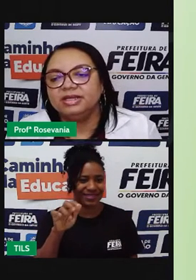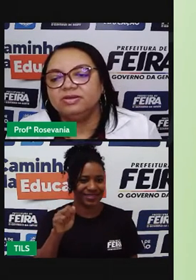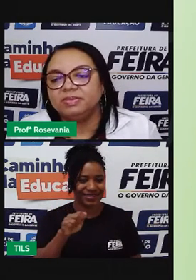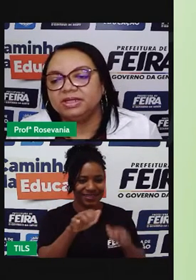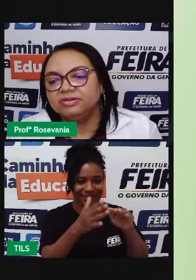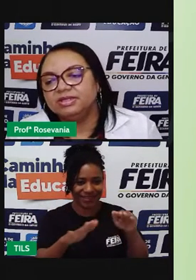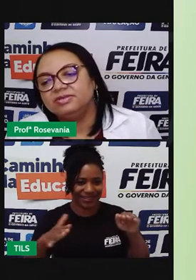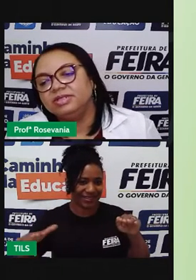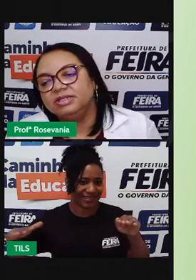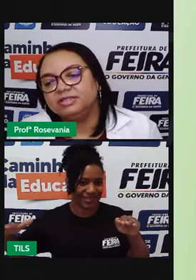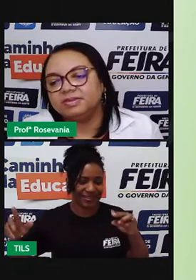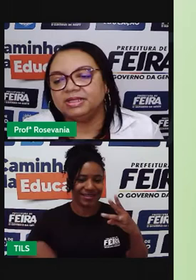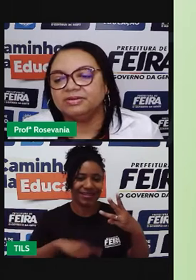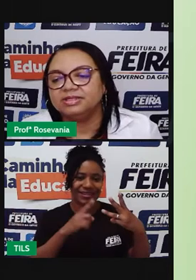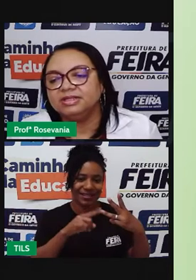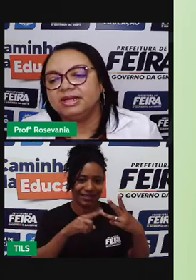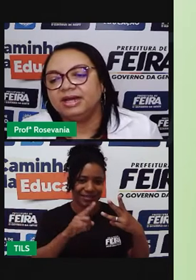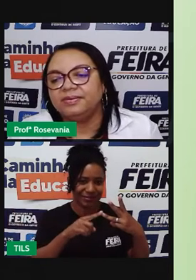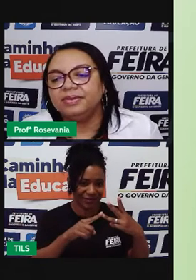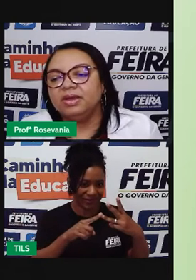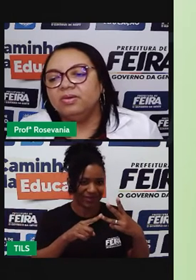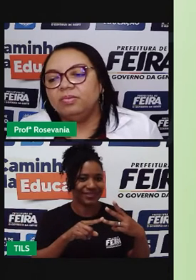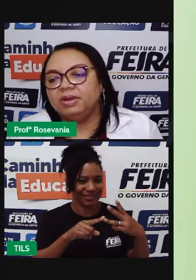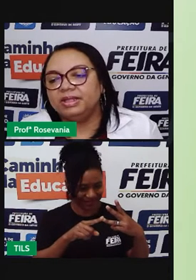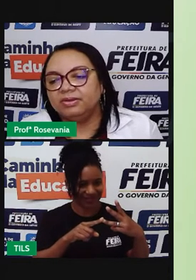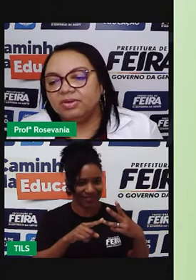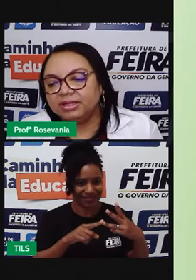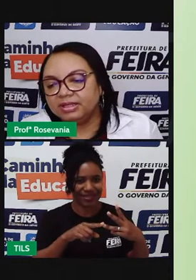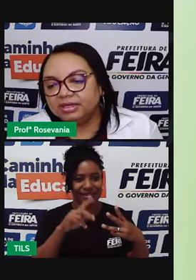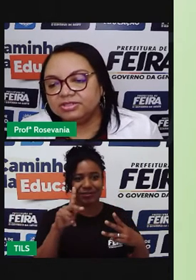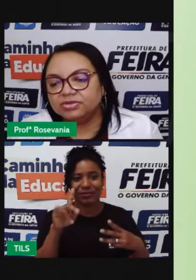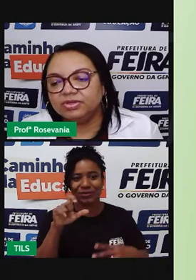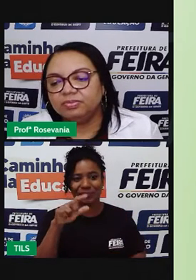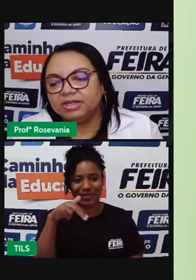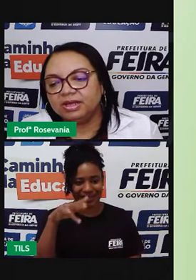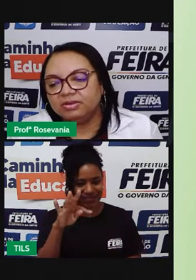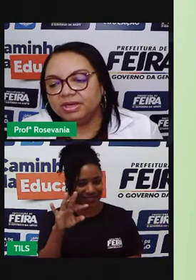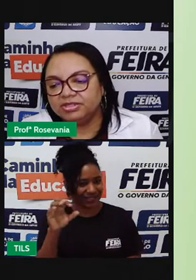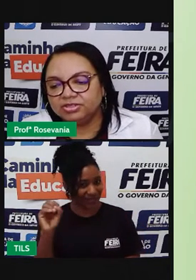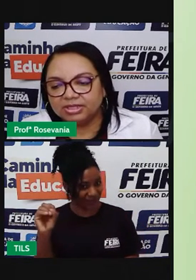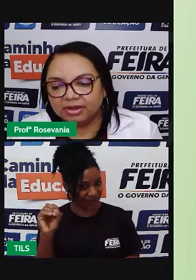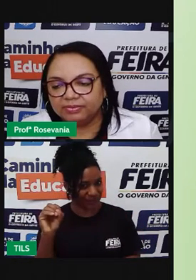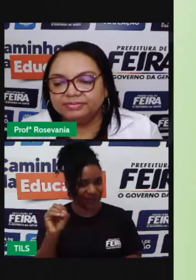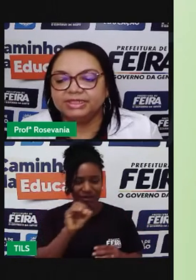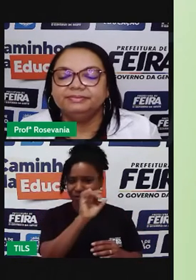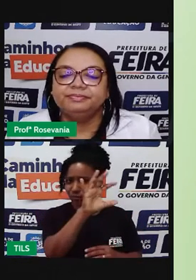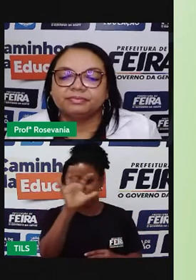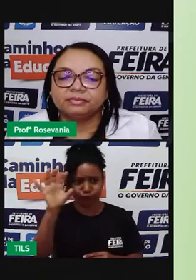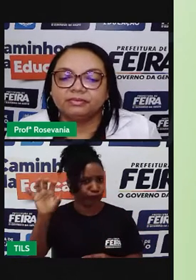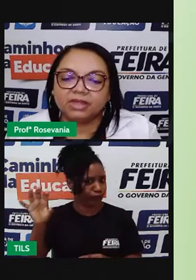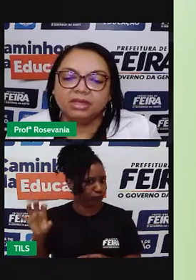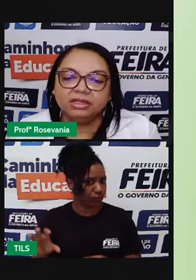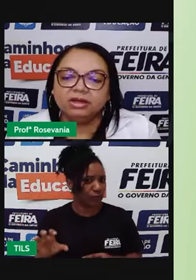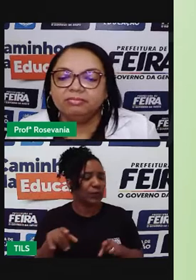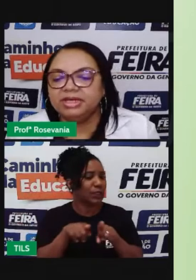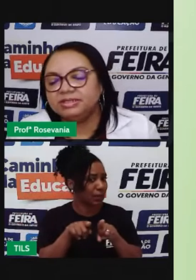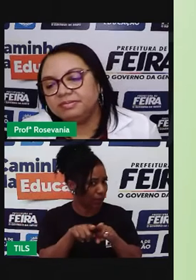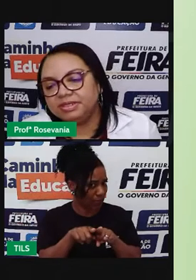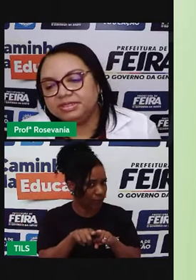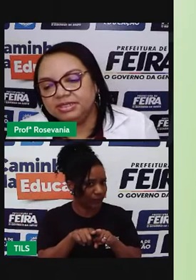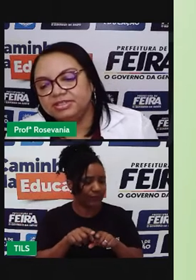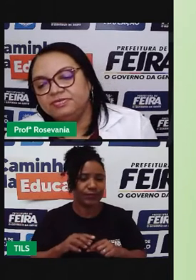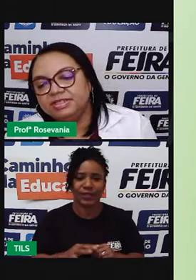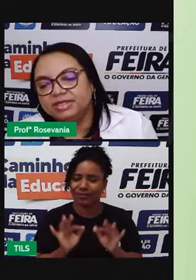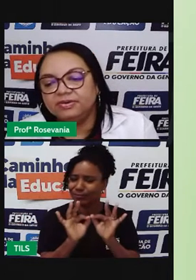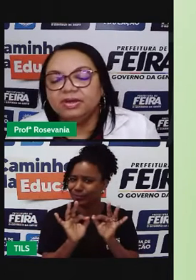restante seria o planalto das Goiâncias, o planalto central, o planalto atlântico e o planalto meridional, né. Então, bem